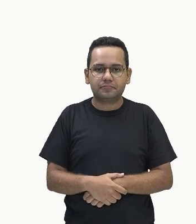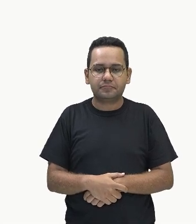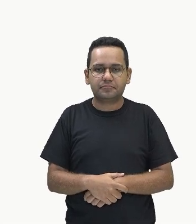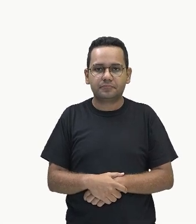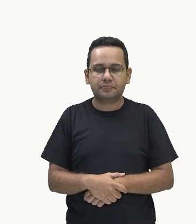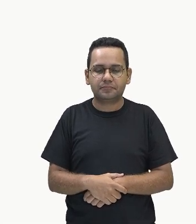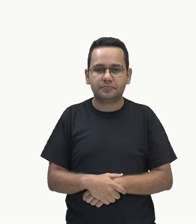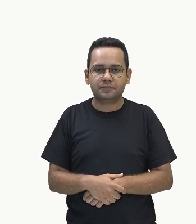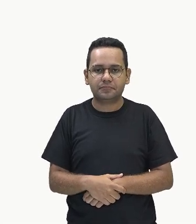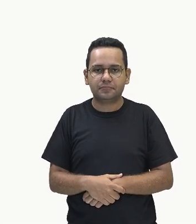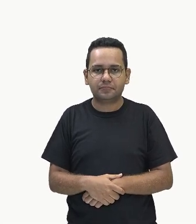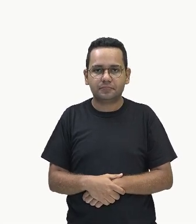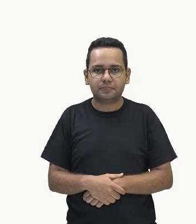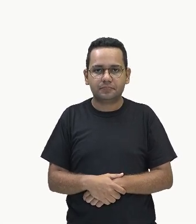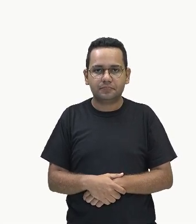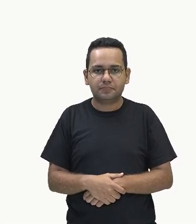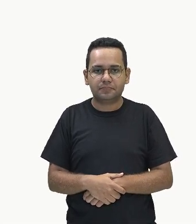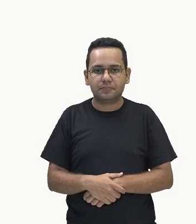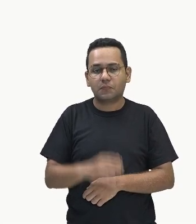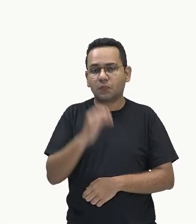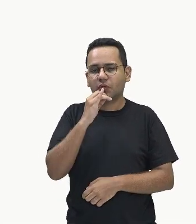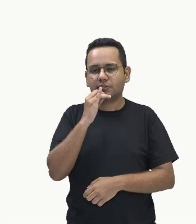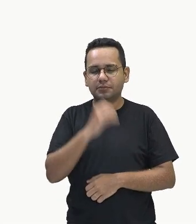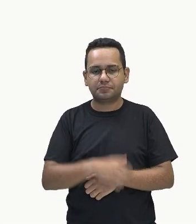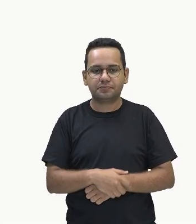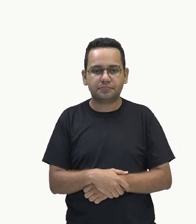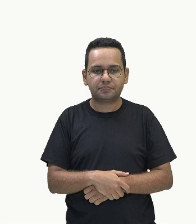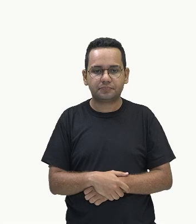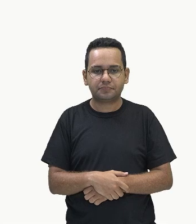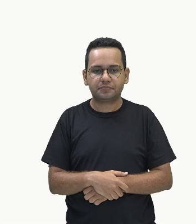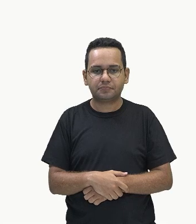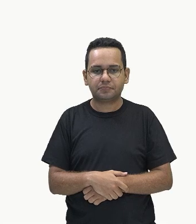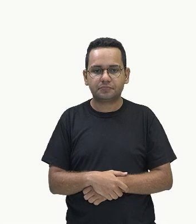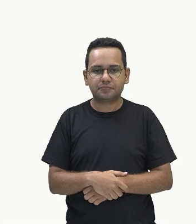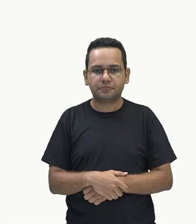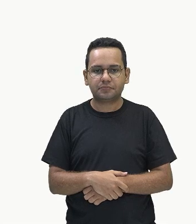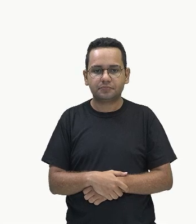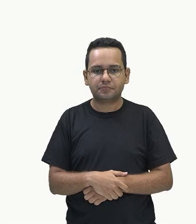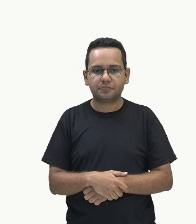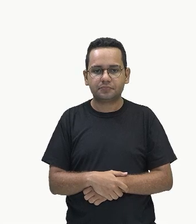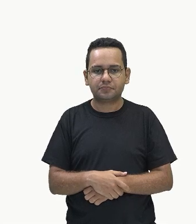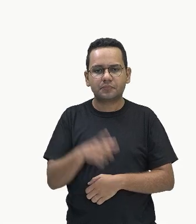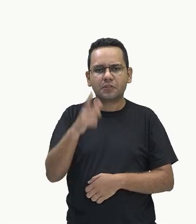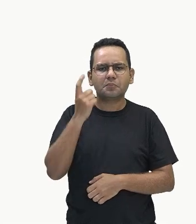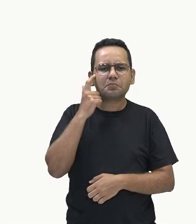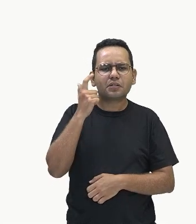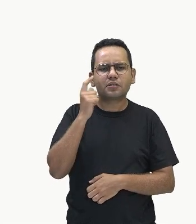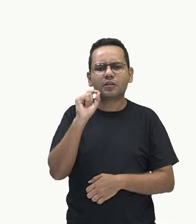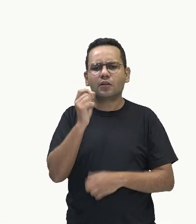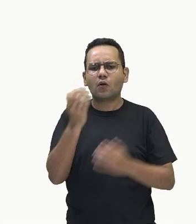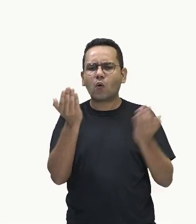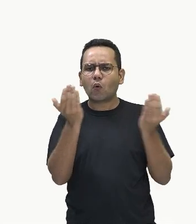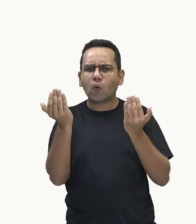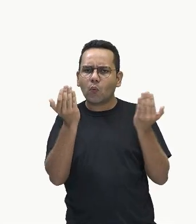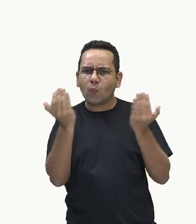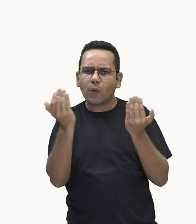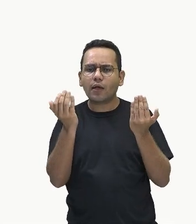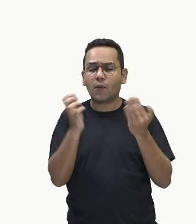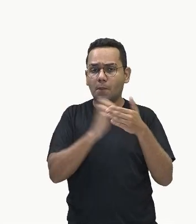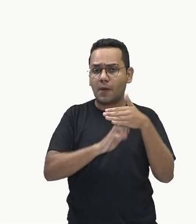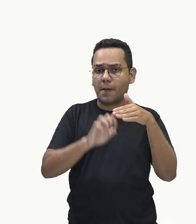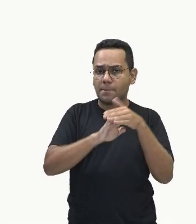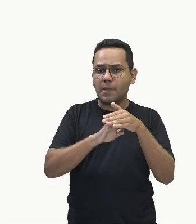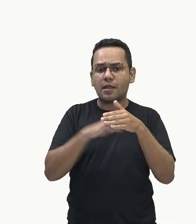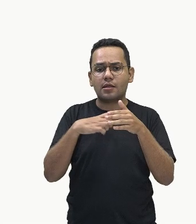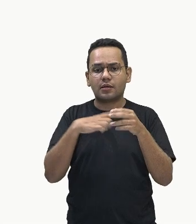que a gente vai comparar aqui uma empresa que teve várias vendas aí ao longo de seis meses. Então,